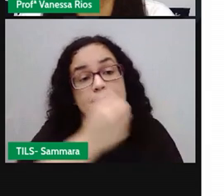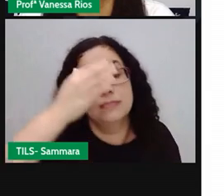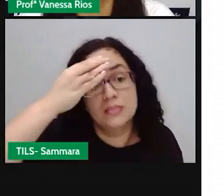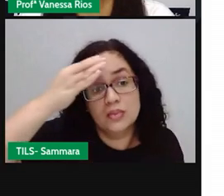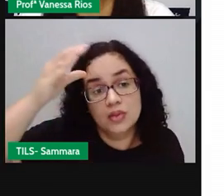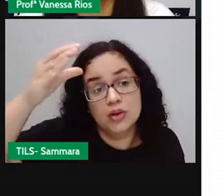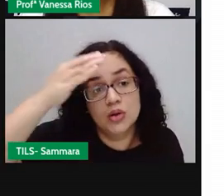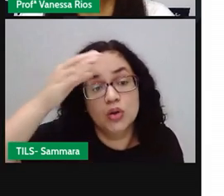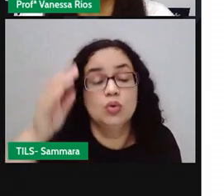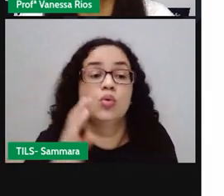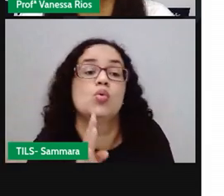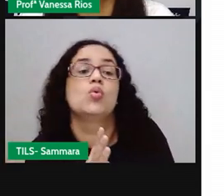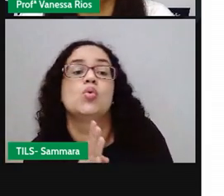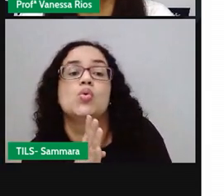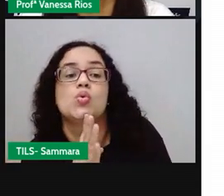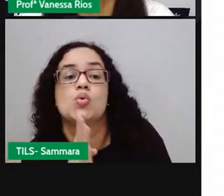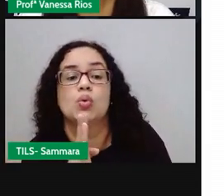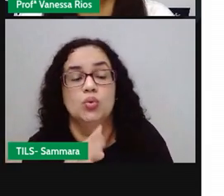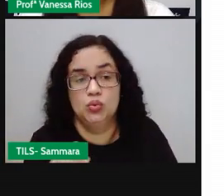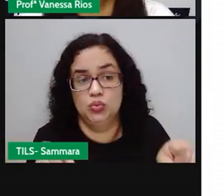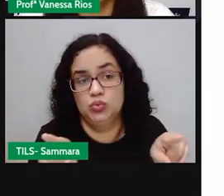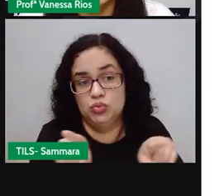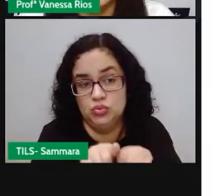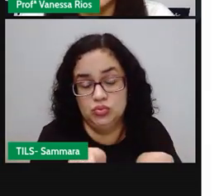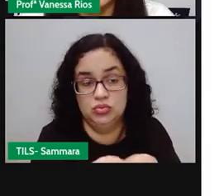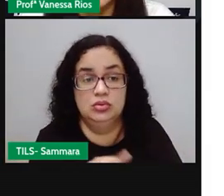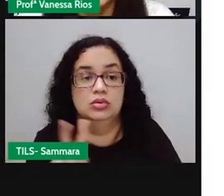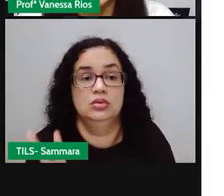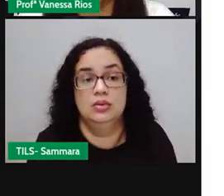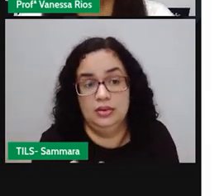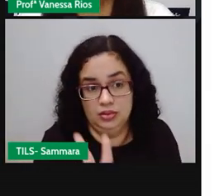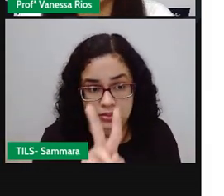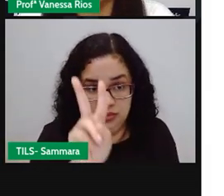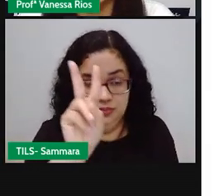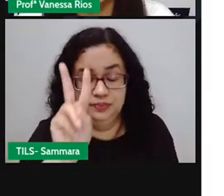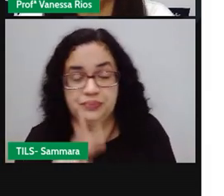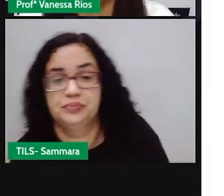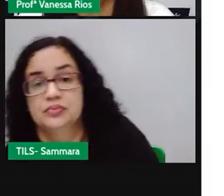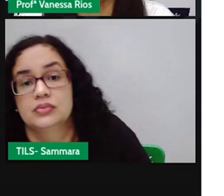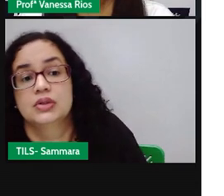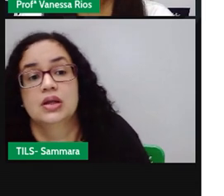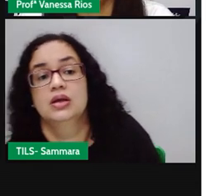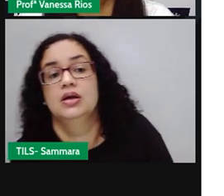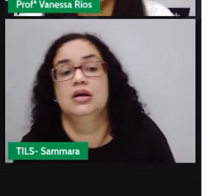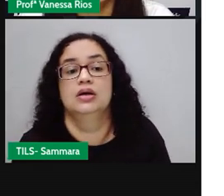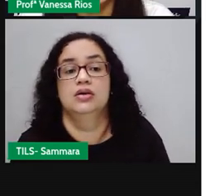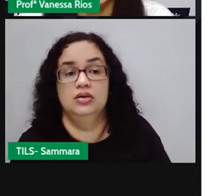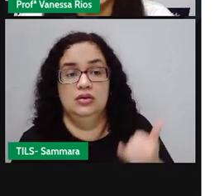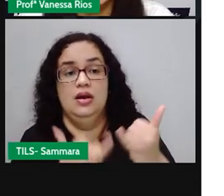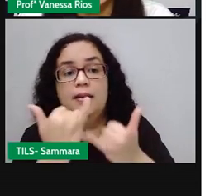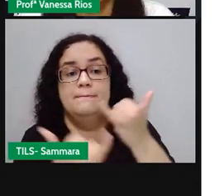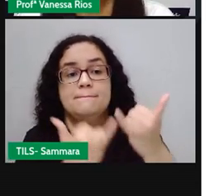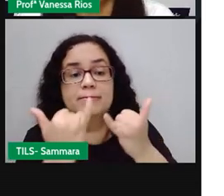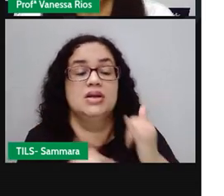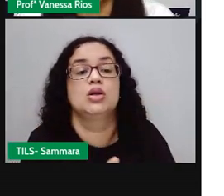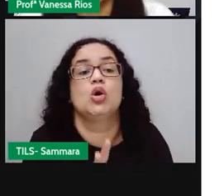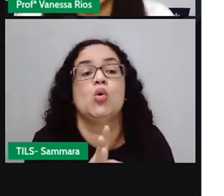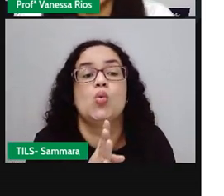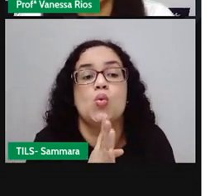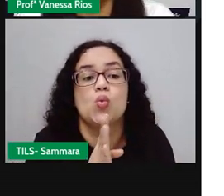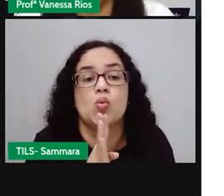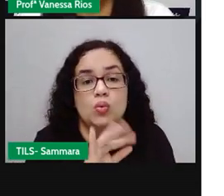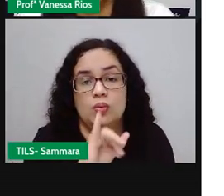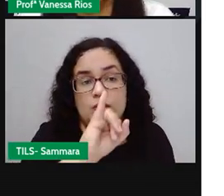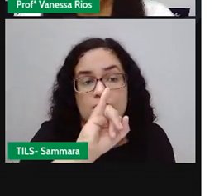sejam reconhecidos e também valorizados. As brincadeiras, elas são reconhecidas pelo